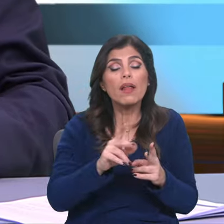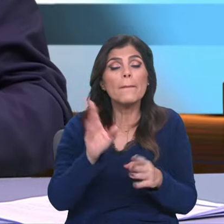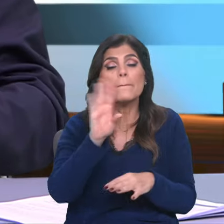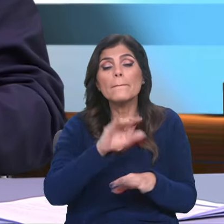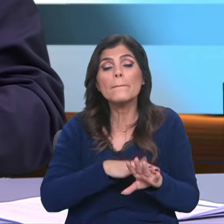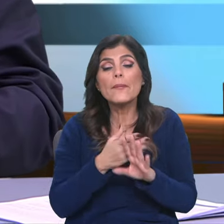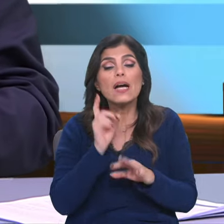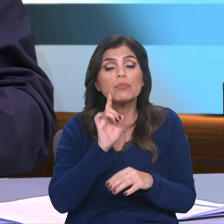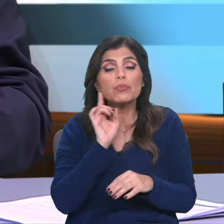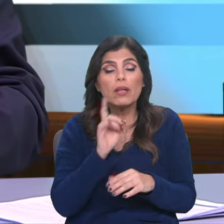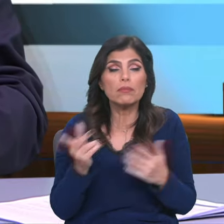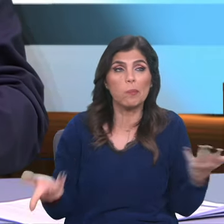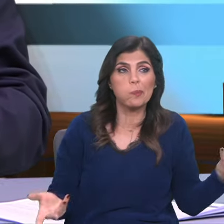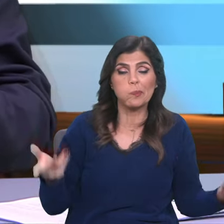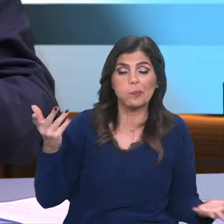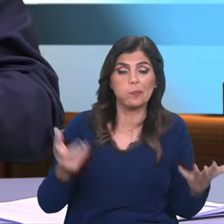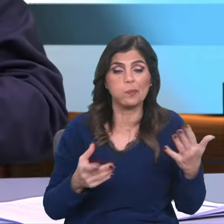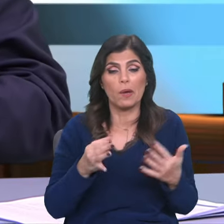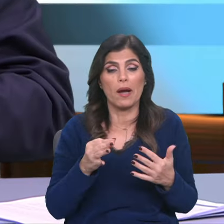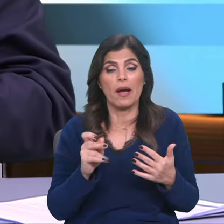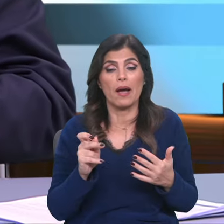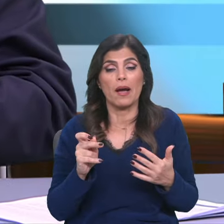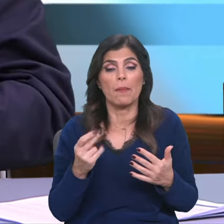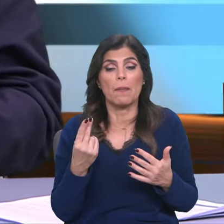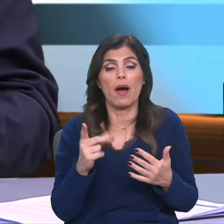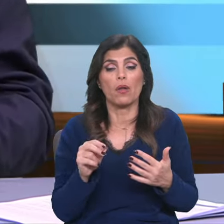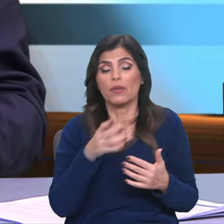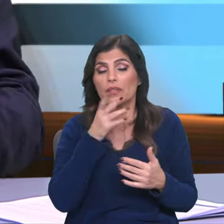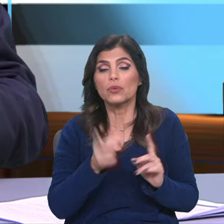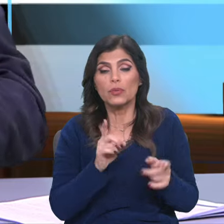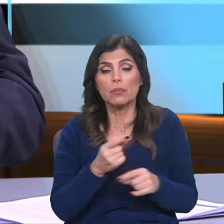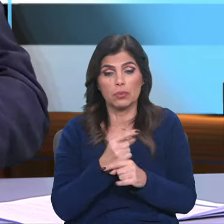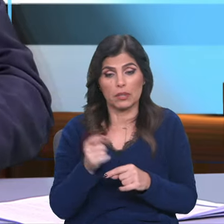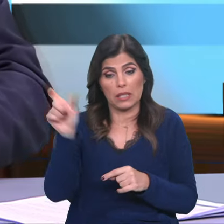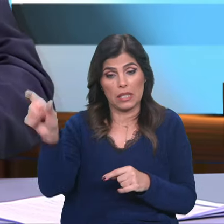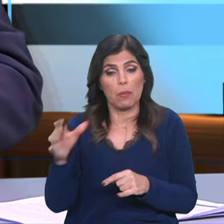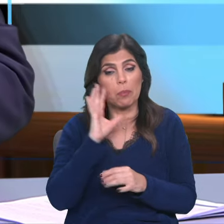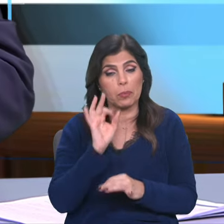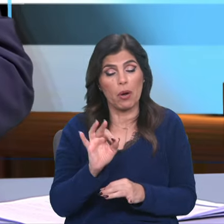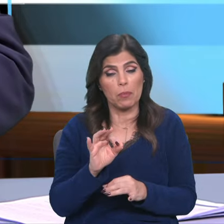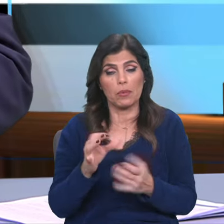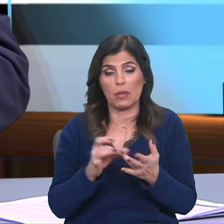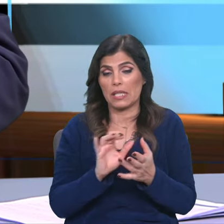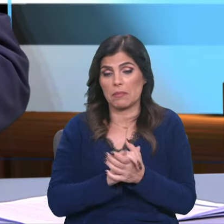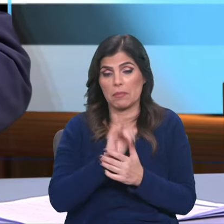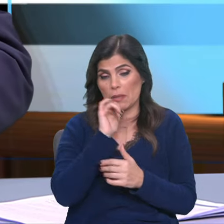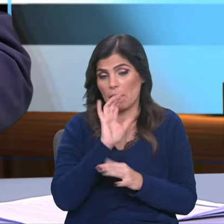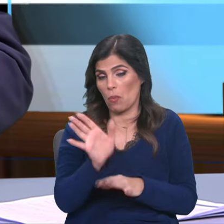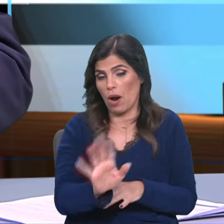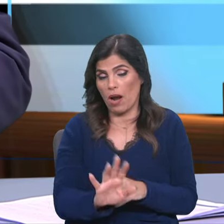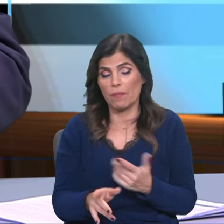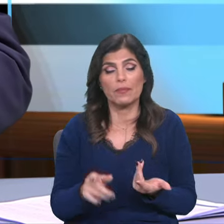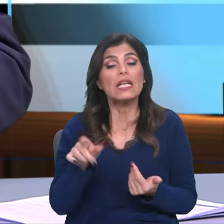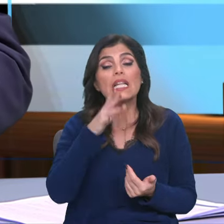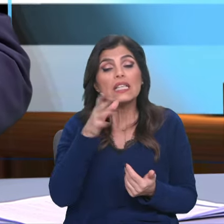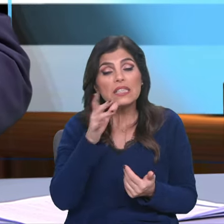Paulo, a única coisa que diz, porque é a partir da sua experiência de celibatário, não é? Diz que o